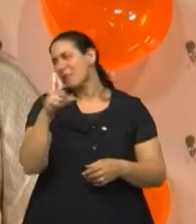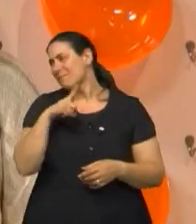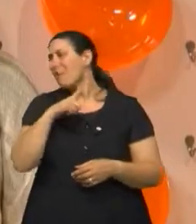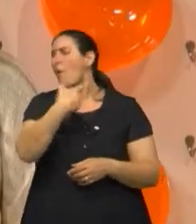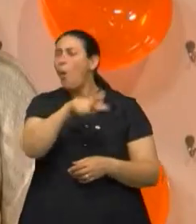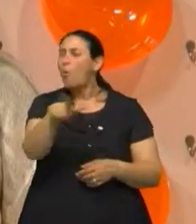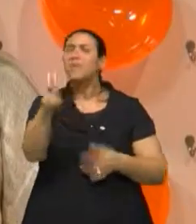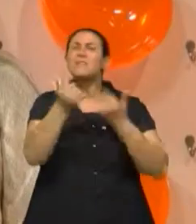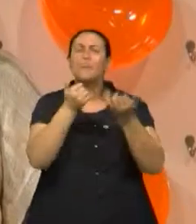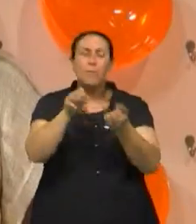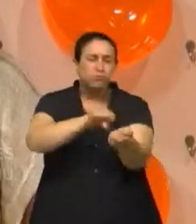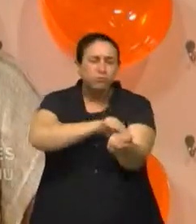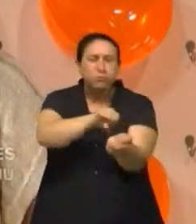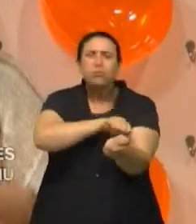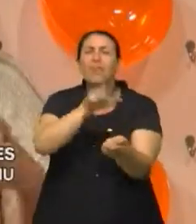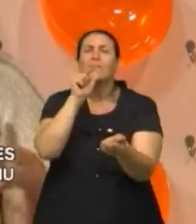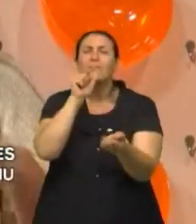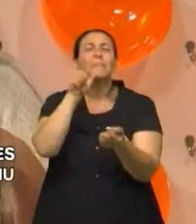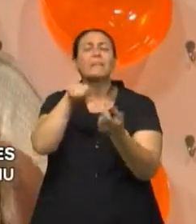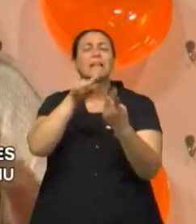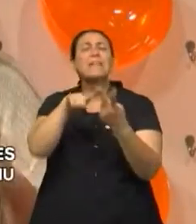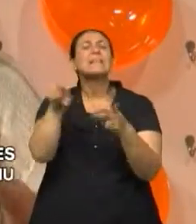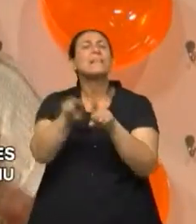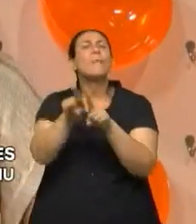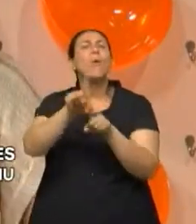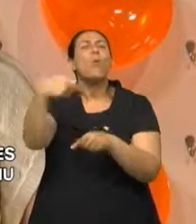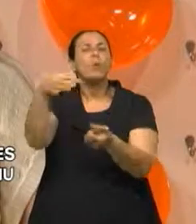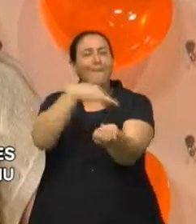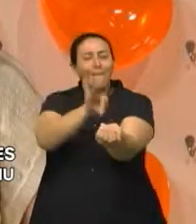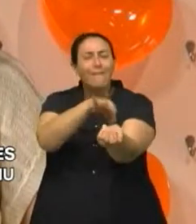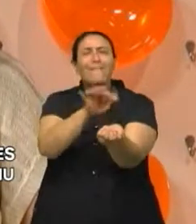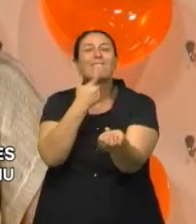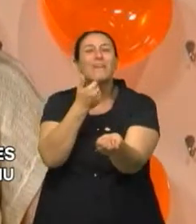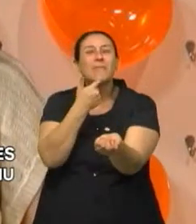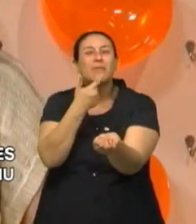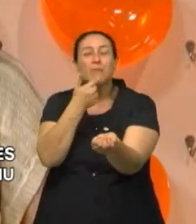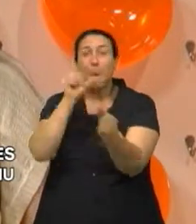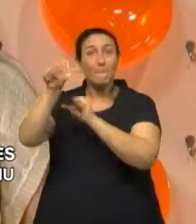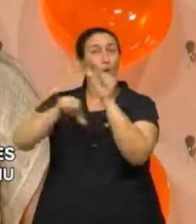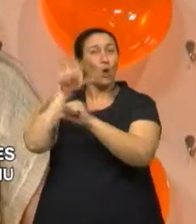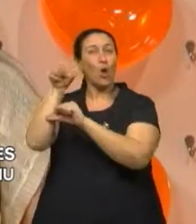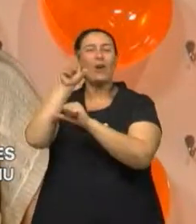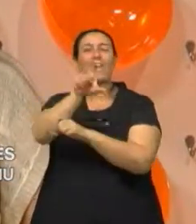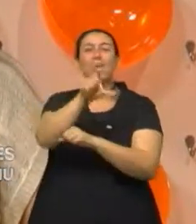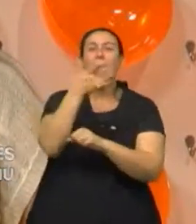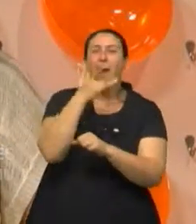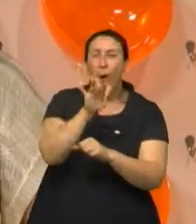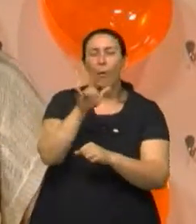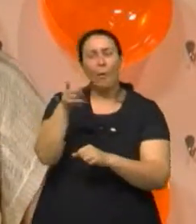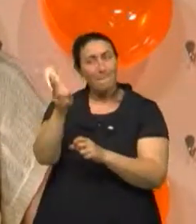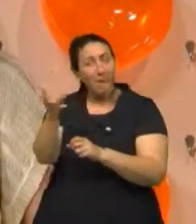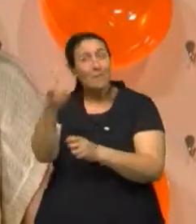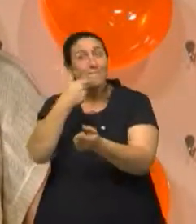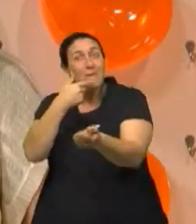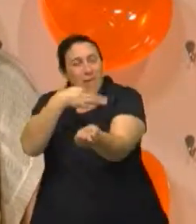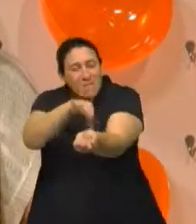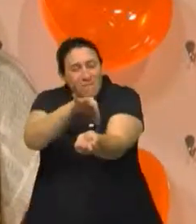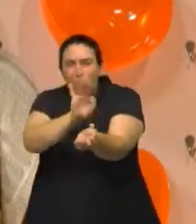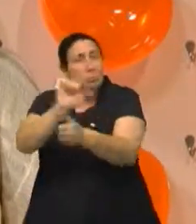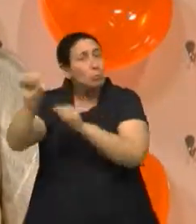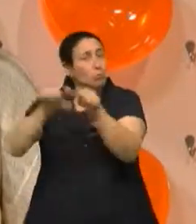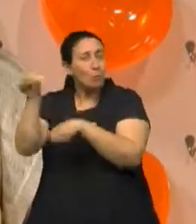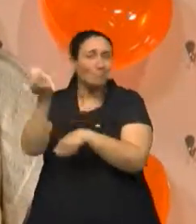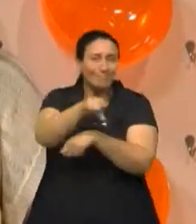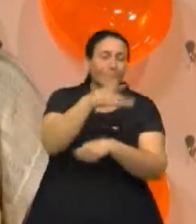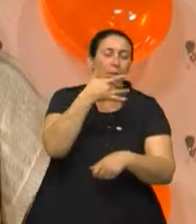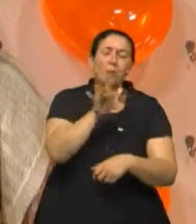que são a base de clorexidil, que o antigo mentiolate, que era colorido, do hoje, ele é transparente, que é uma das marcas referentes que tem, que é o clorexidine,